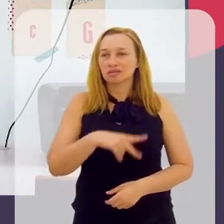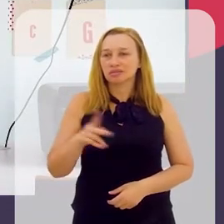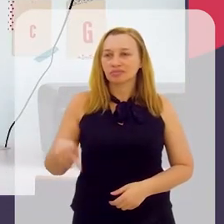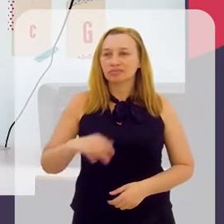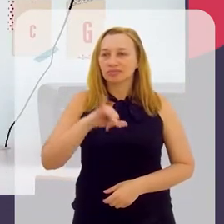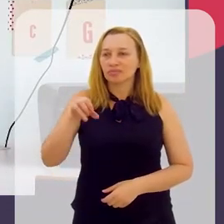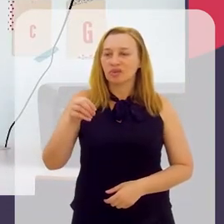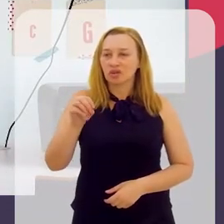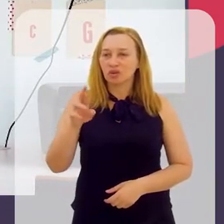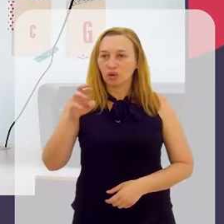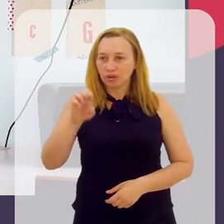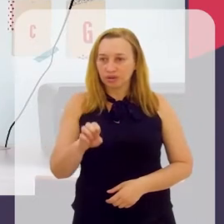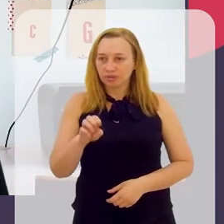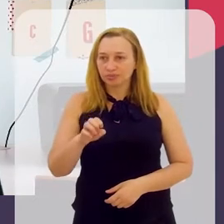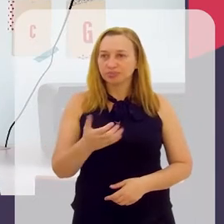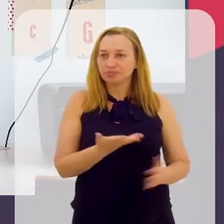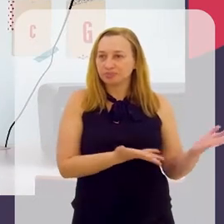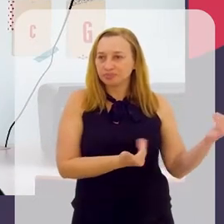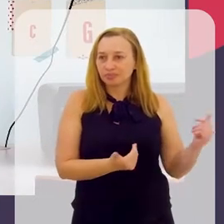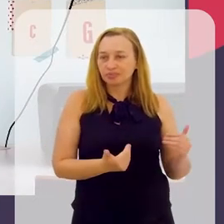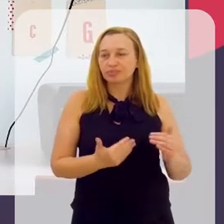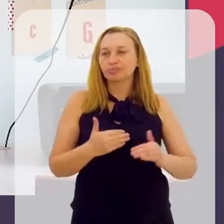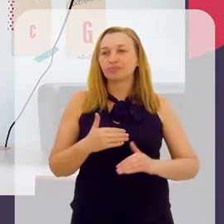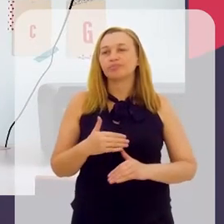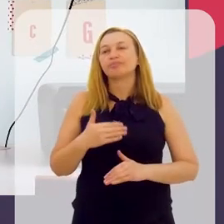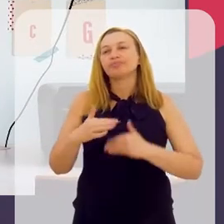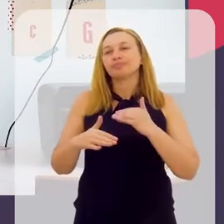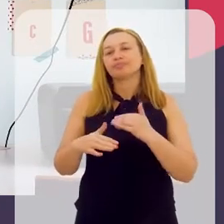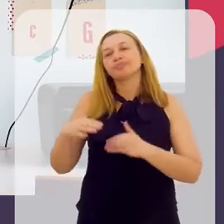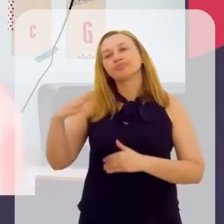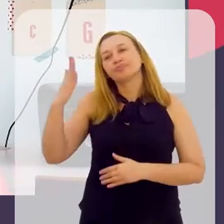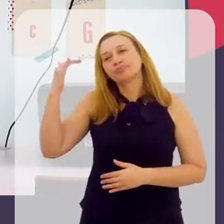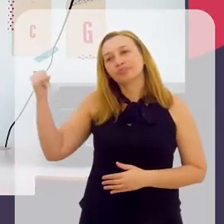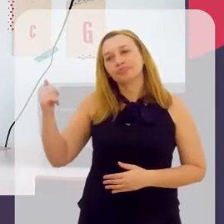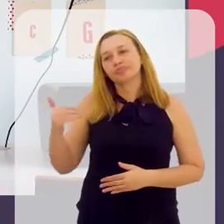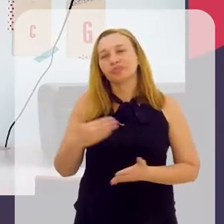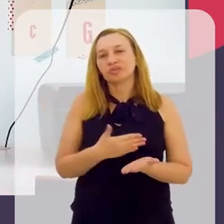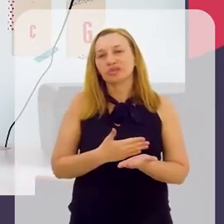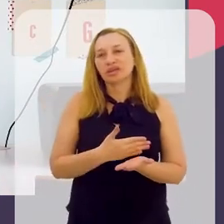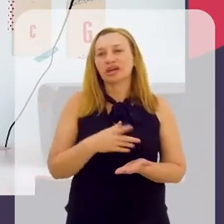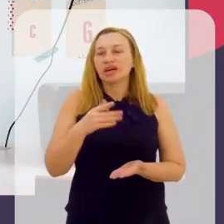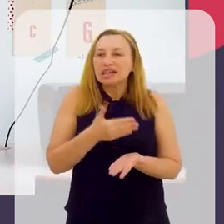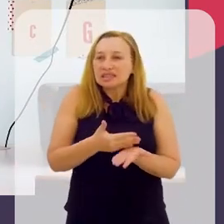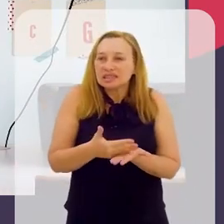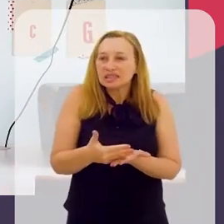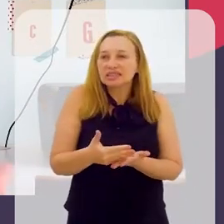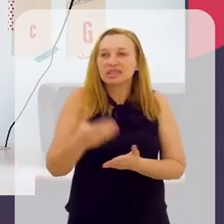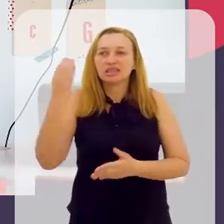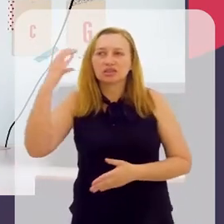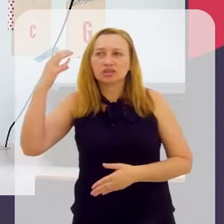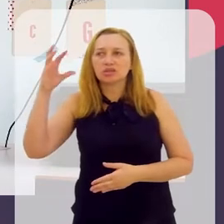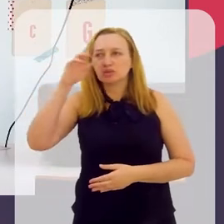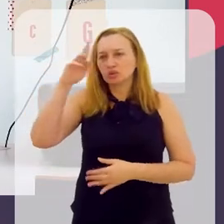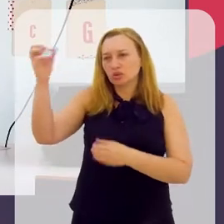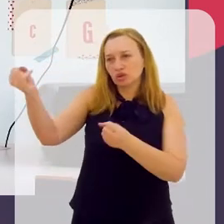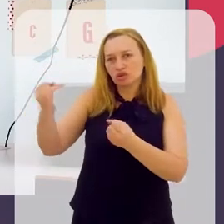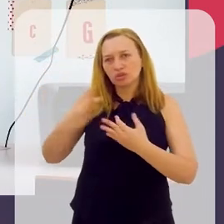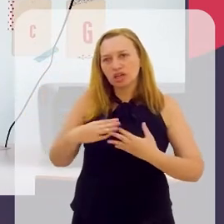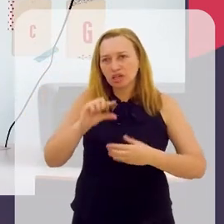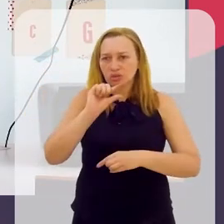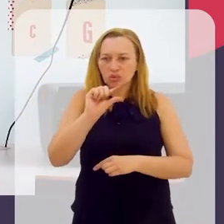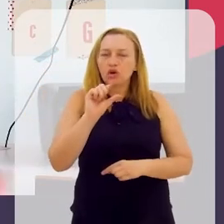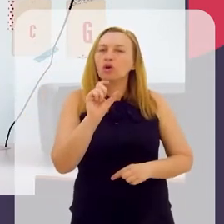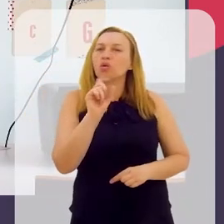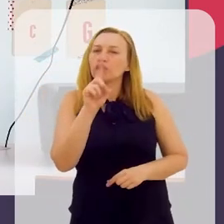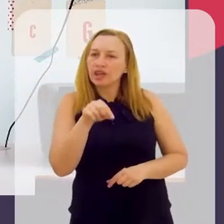Professor Jorge, o Jovens Talentos é um programa de pré-iniciação científica, né? Eu queria que o senhor explicasse um pouquinho